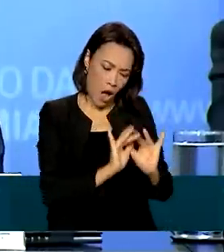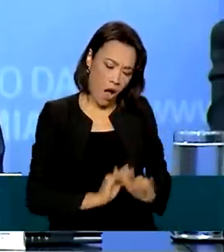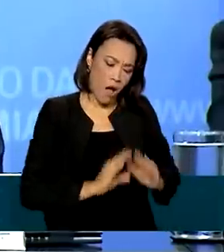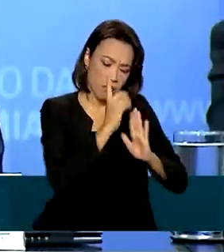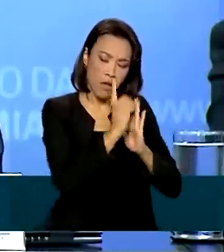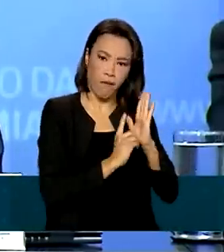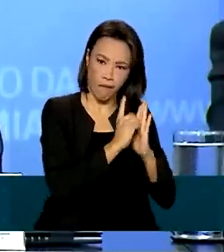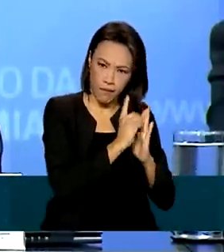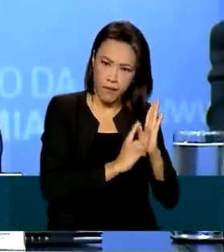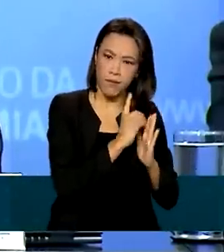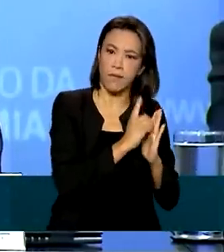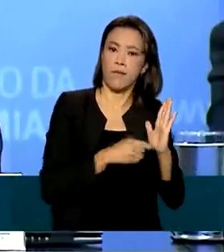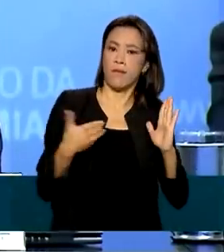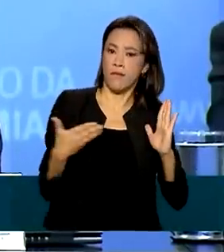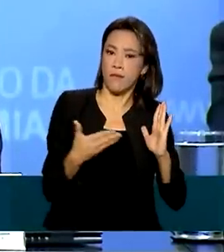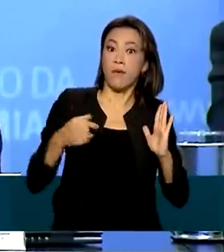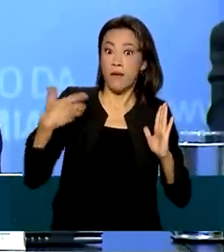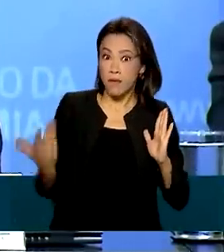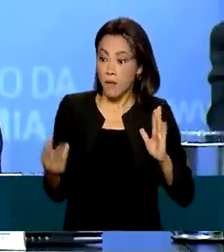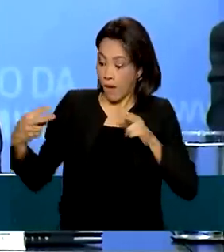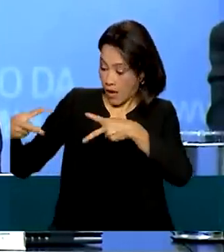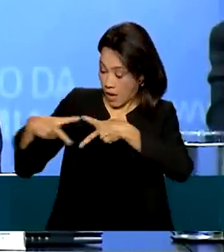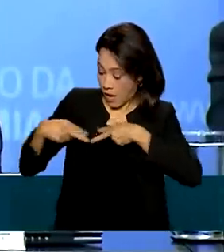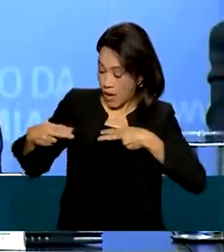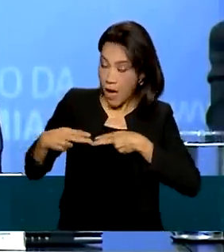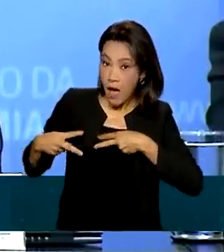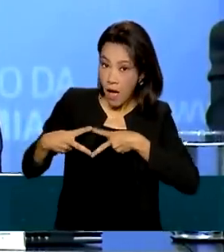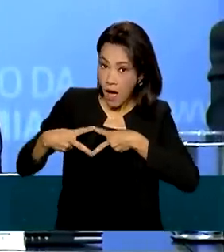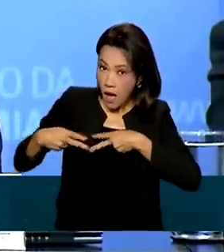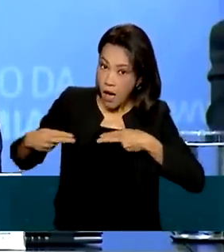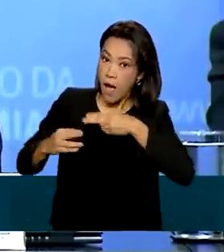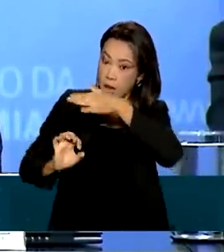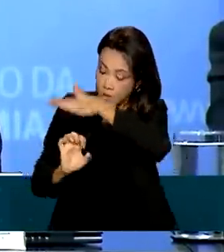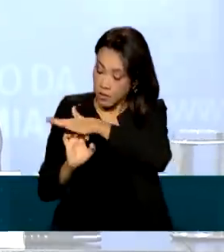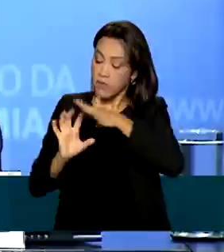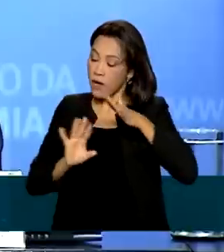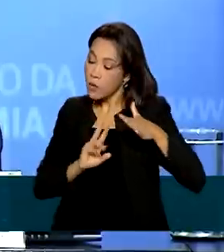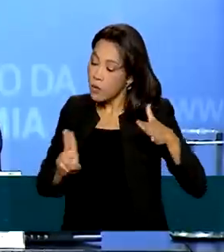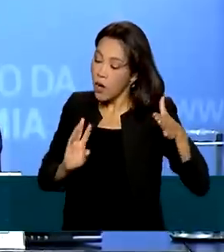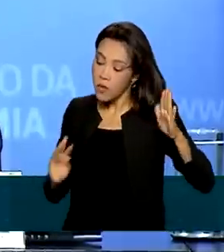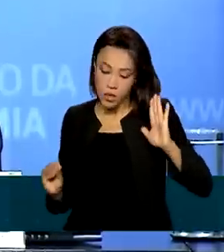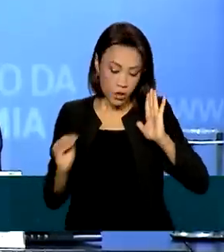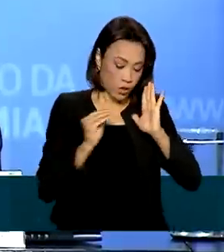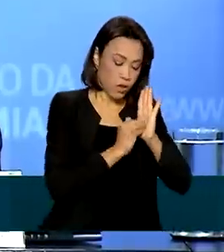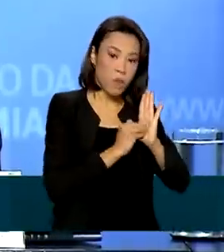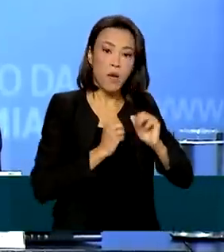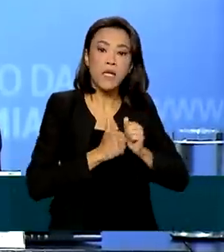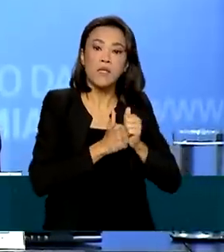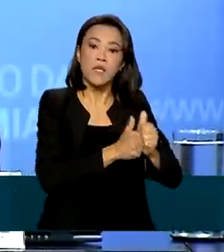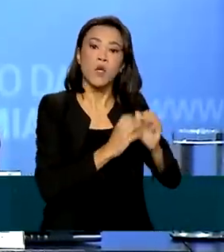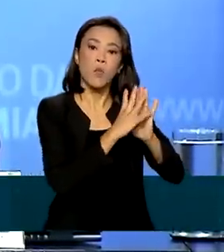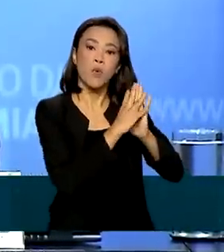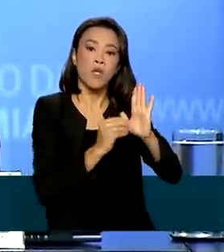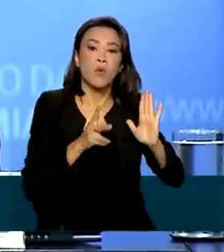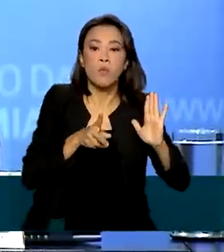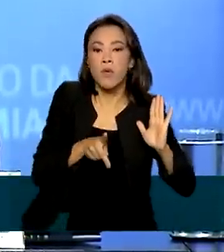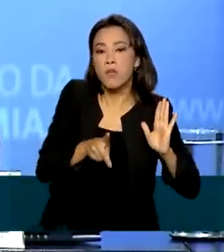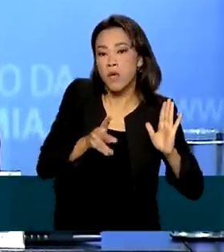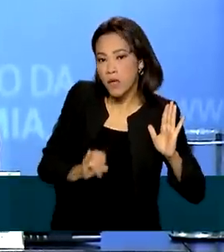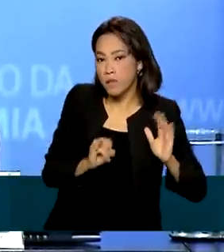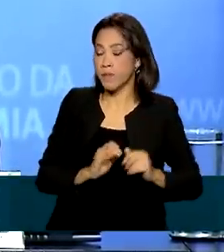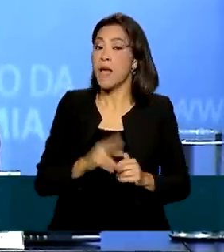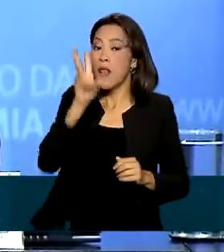a Petrobras passará a compor a carteira do PPI. Lembrando que a Petrobras,